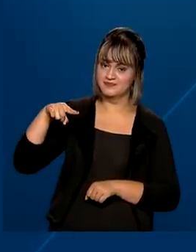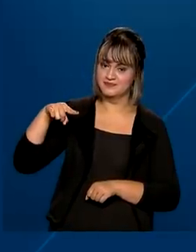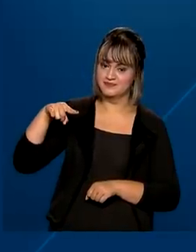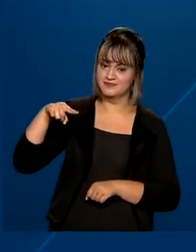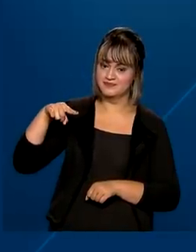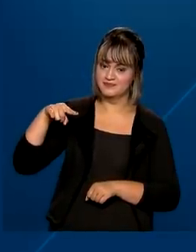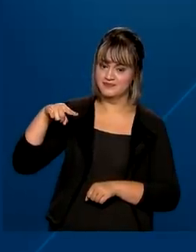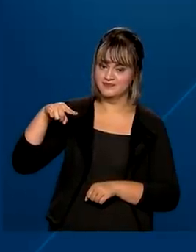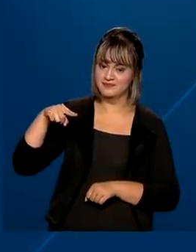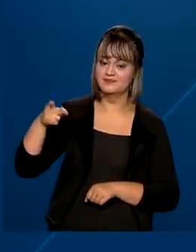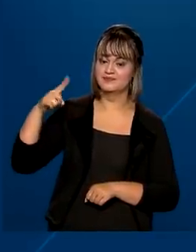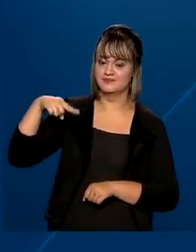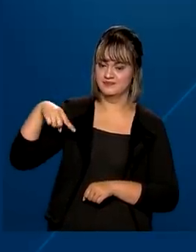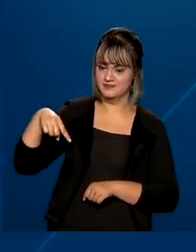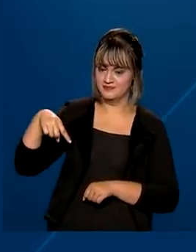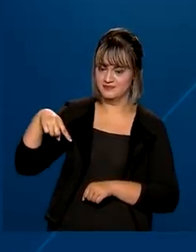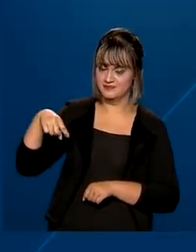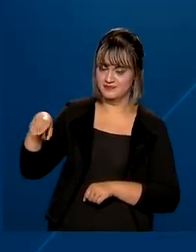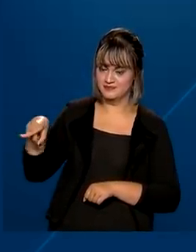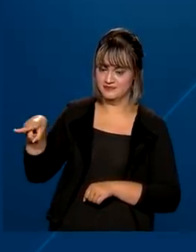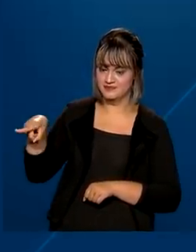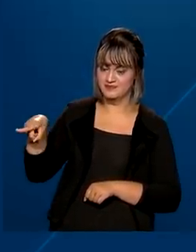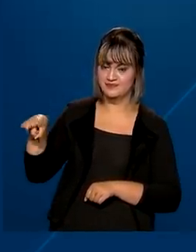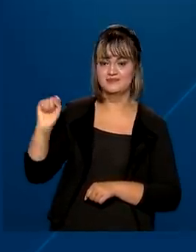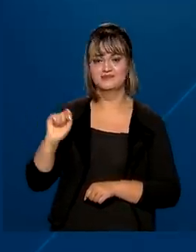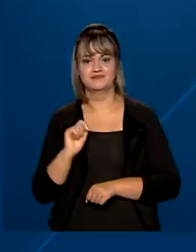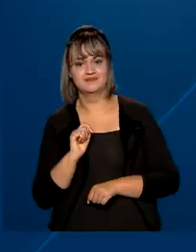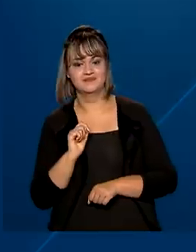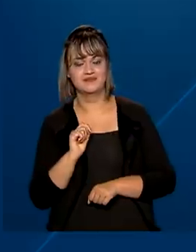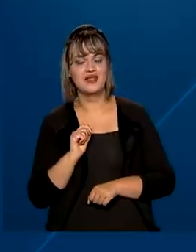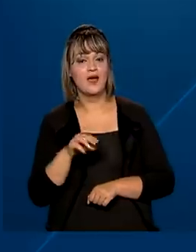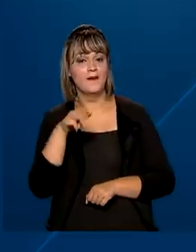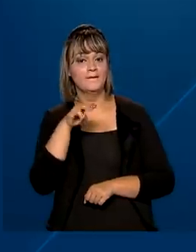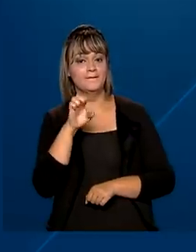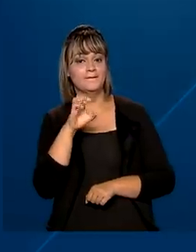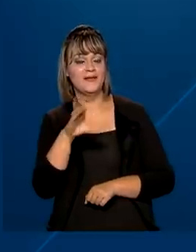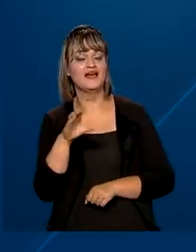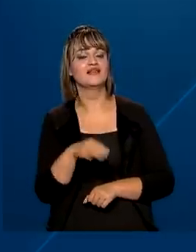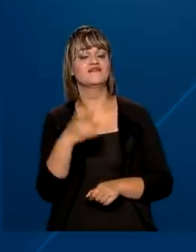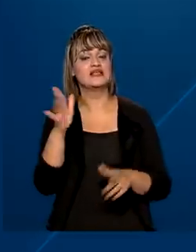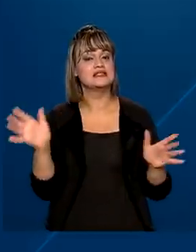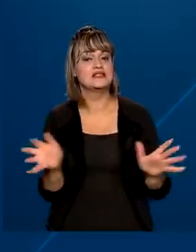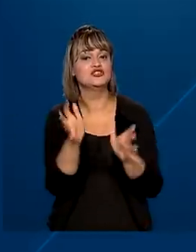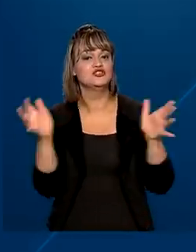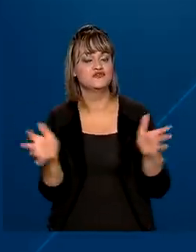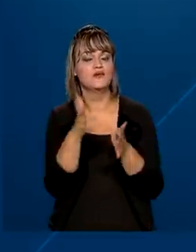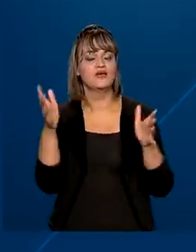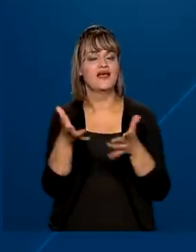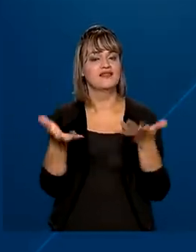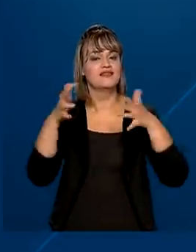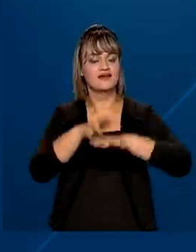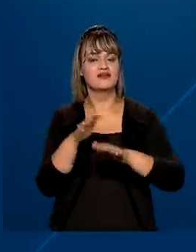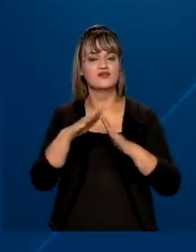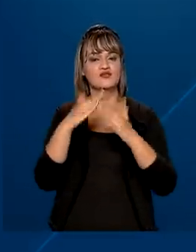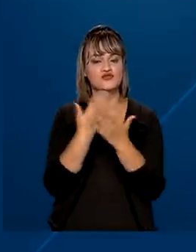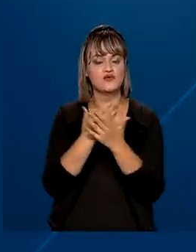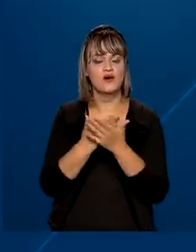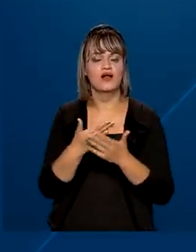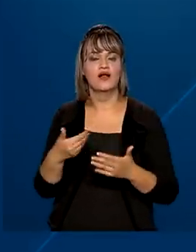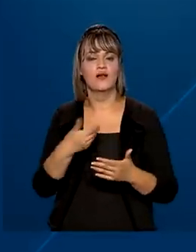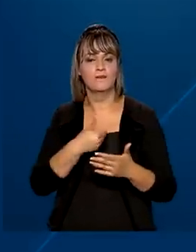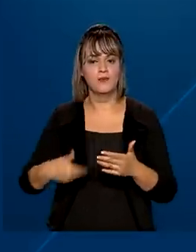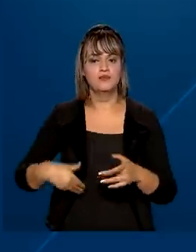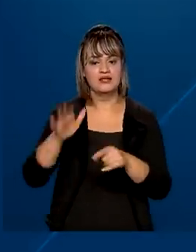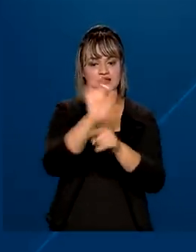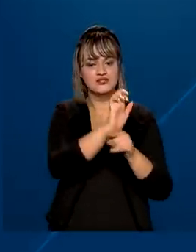tecnologias, e formação técnica e profissional. O MEC ainda vai incentivar a integração das escolas públicas